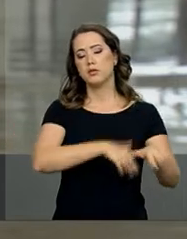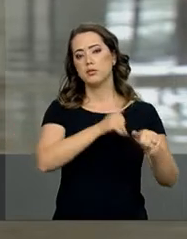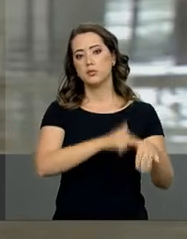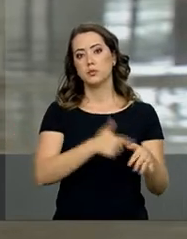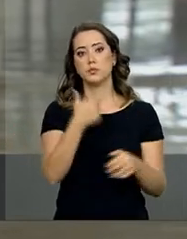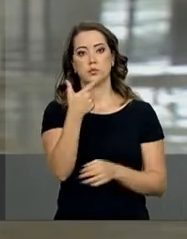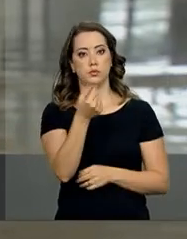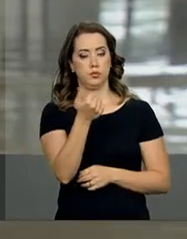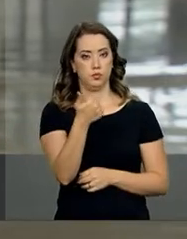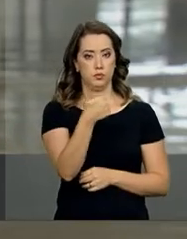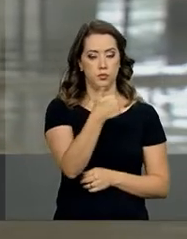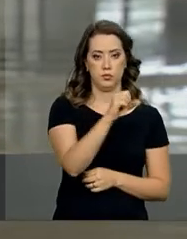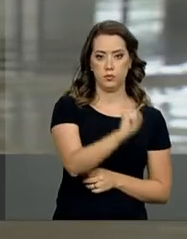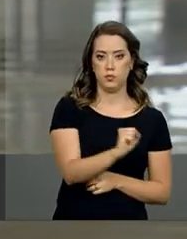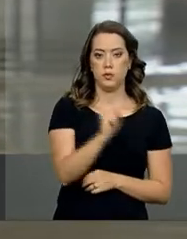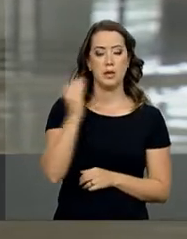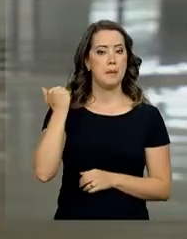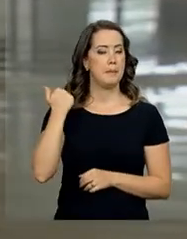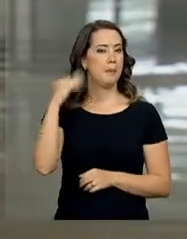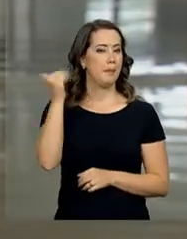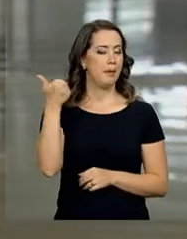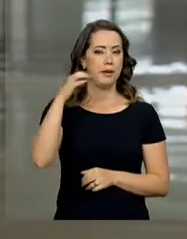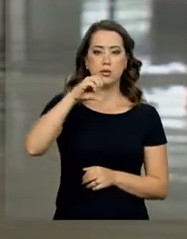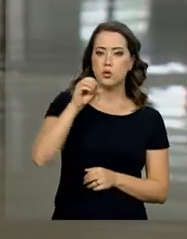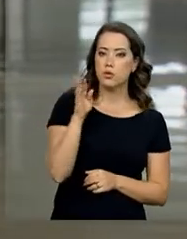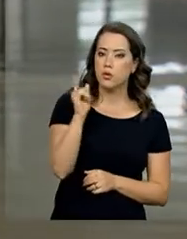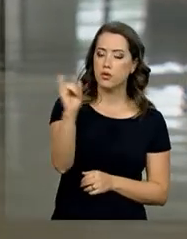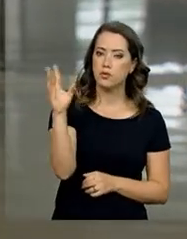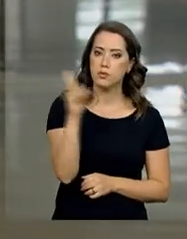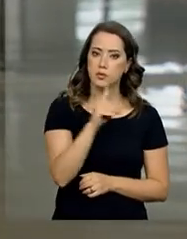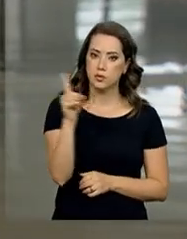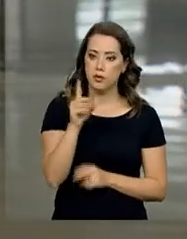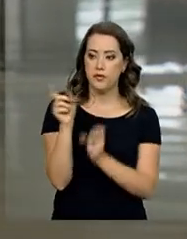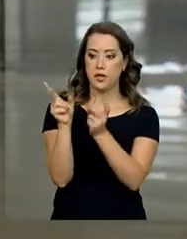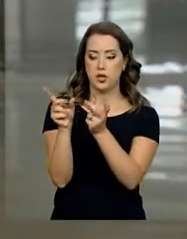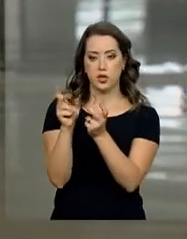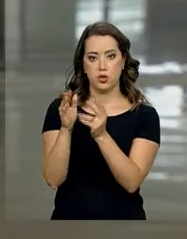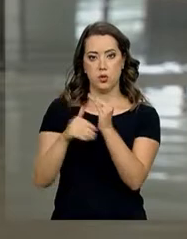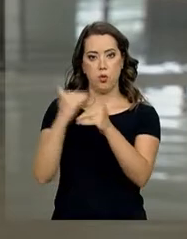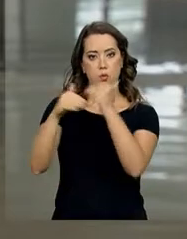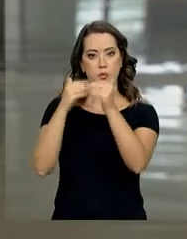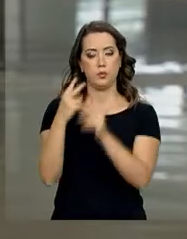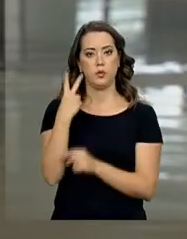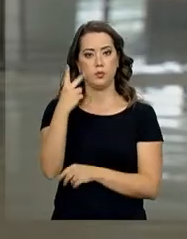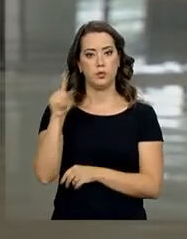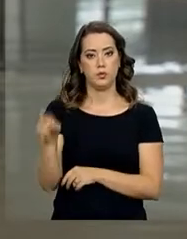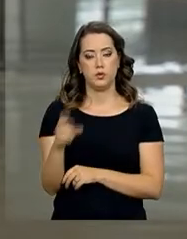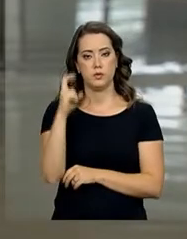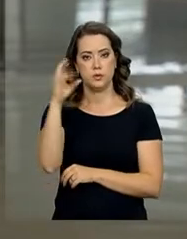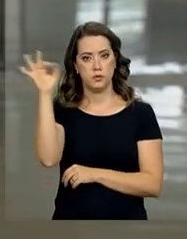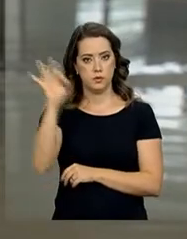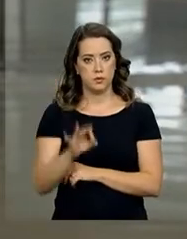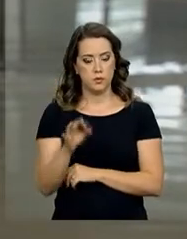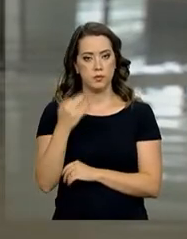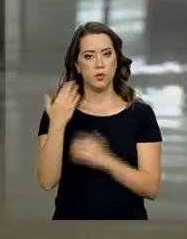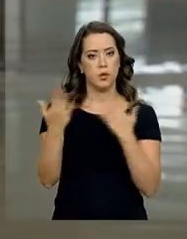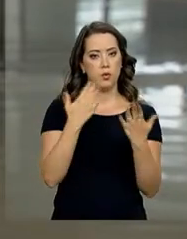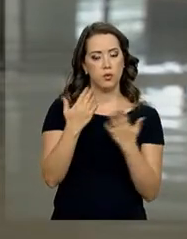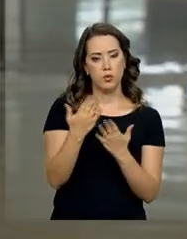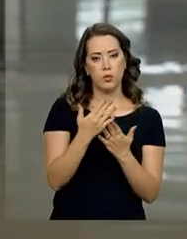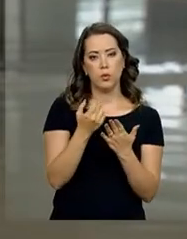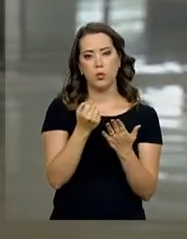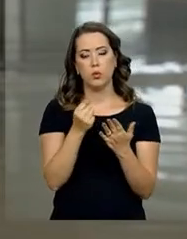de 2018. Foram mais de 19 bilhões de dólares exportados, um aumento de 2,5% em relação